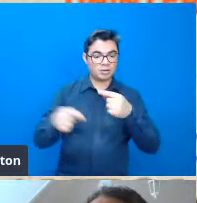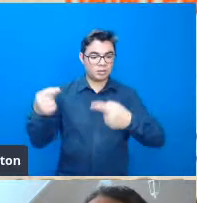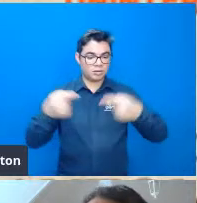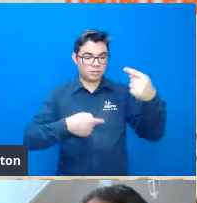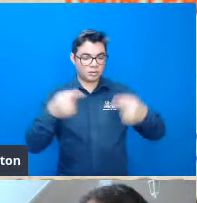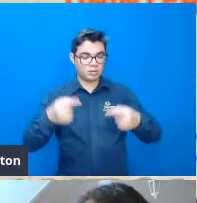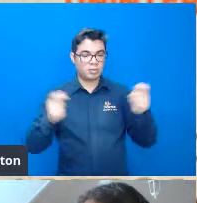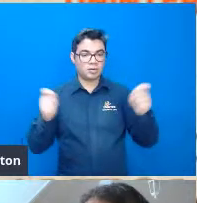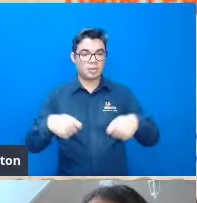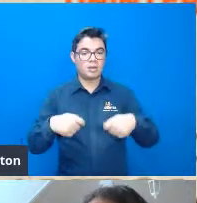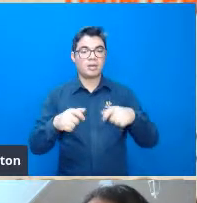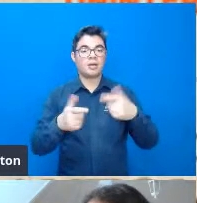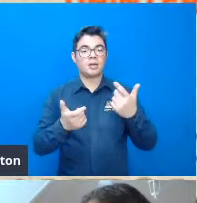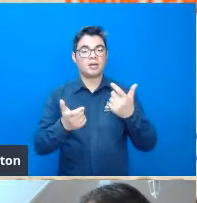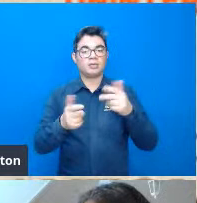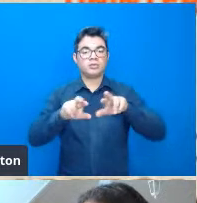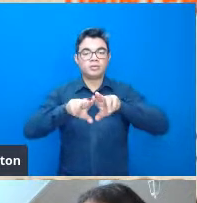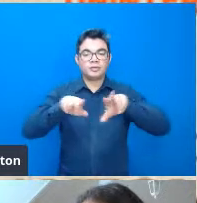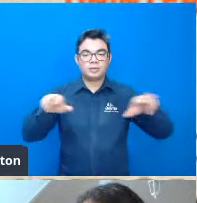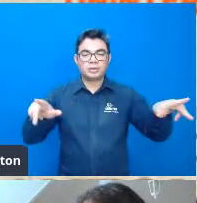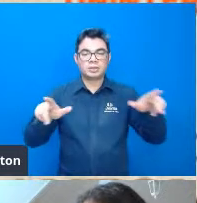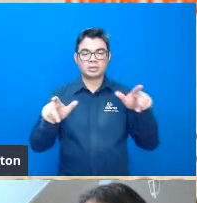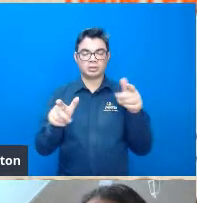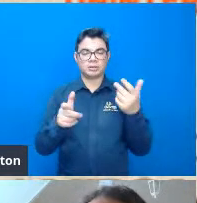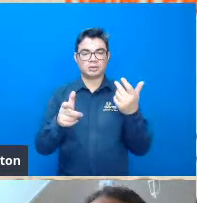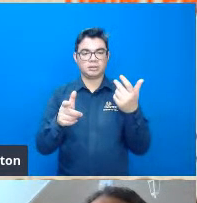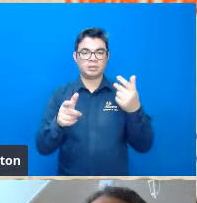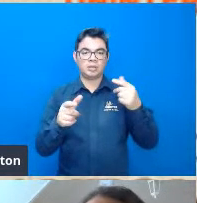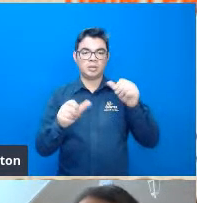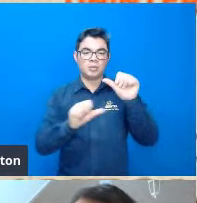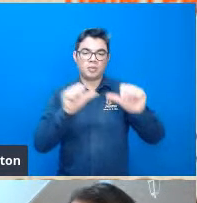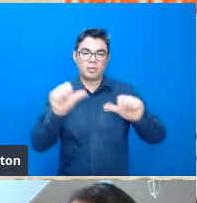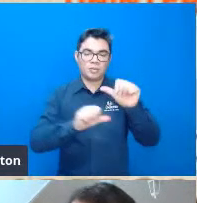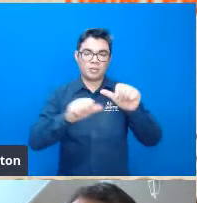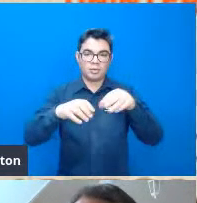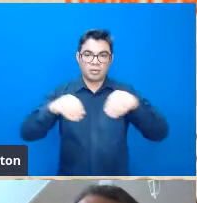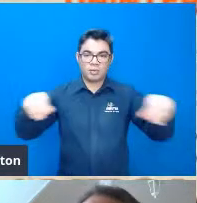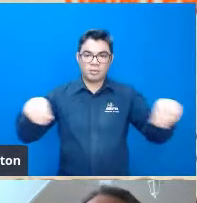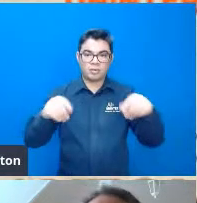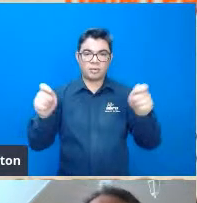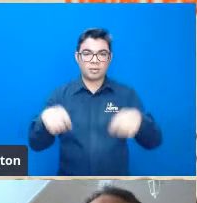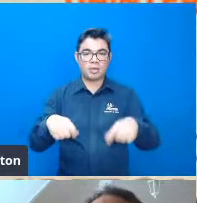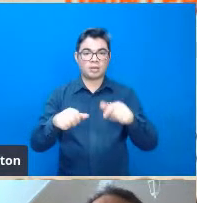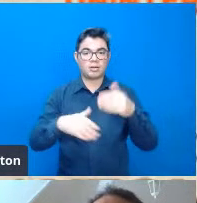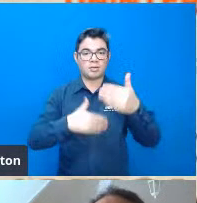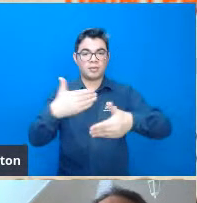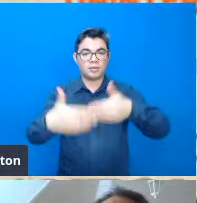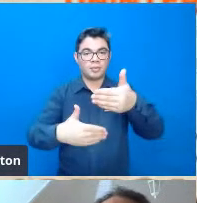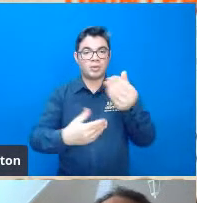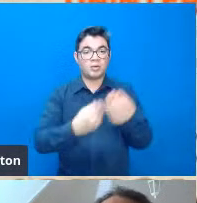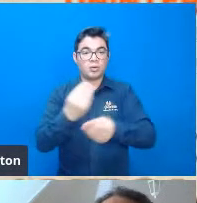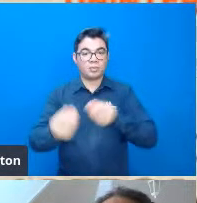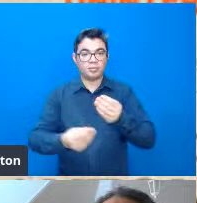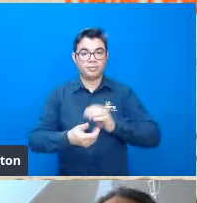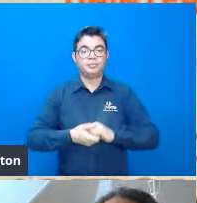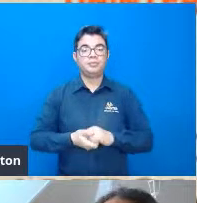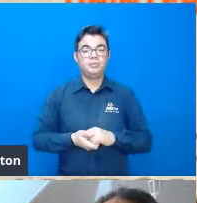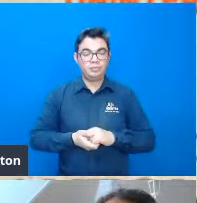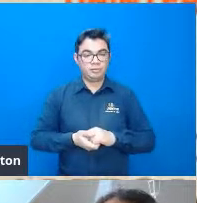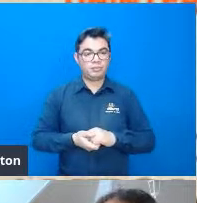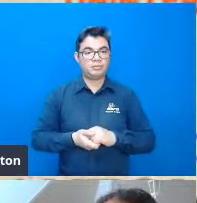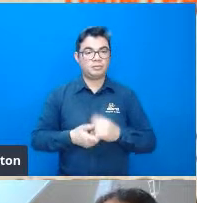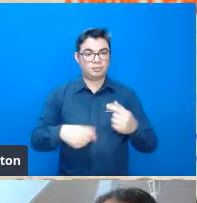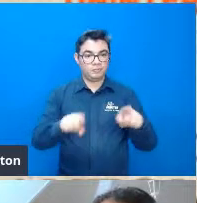a morfogênese dentro da geomorfologia né o desenvolvimento de forma de relevo e em